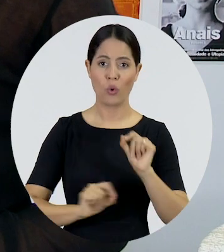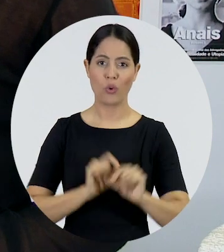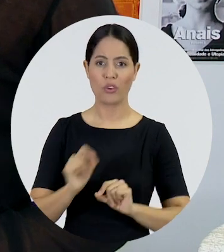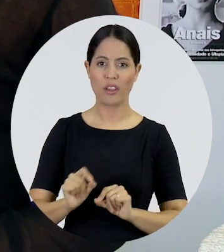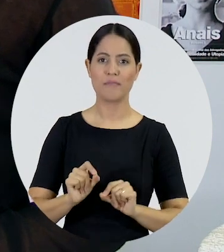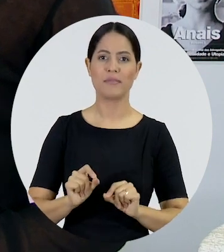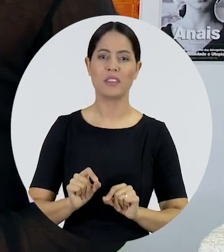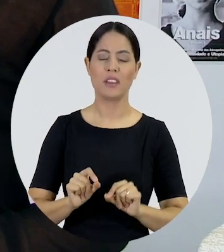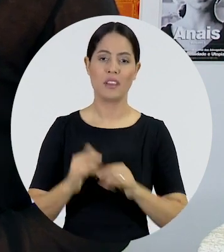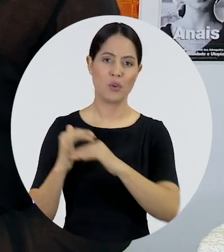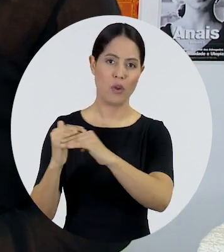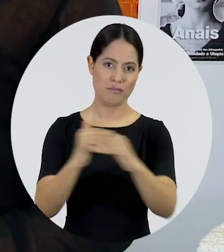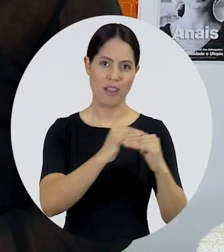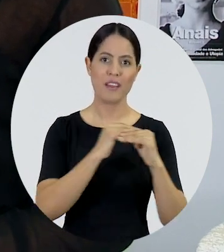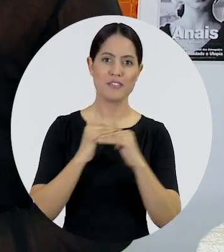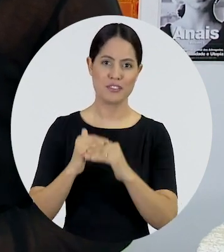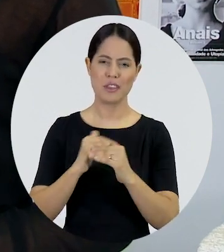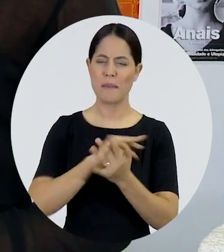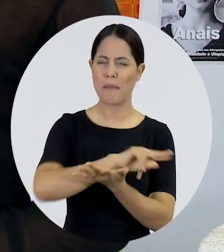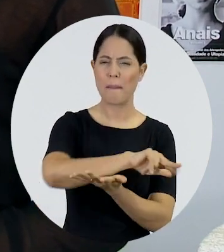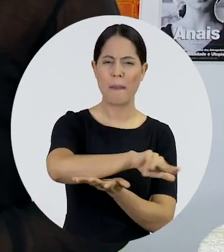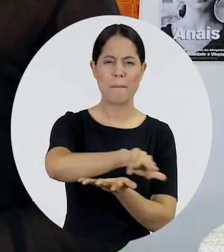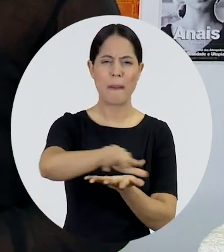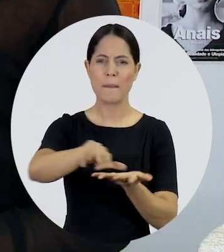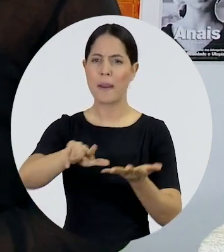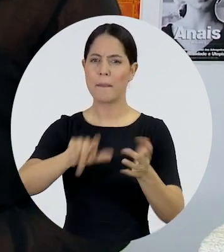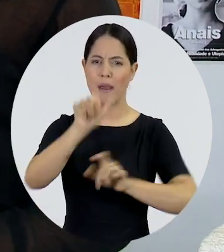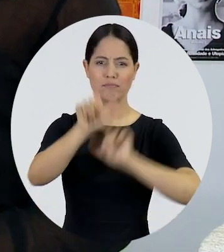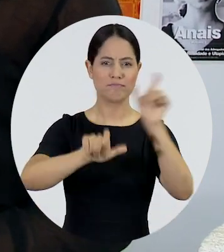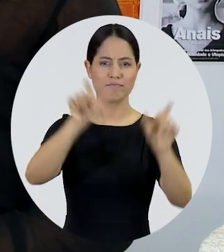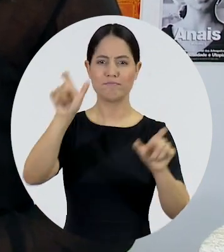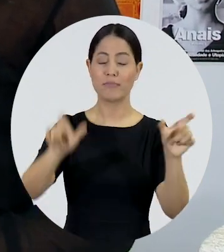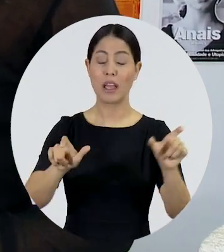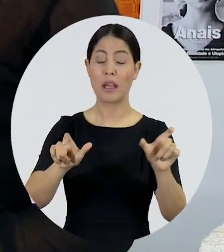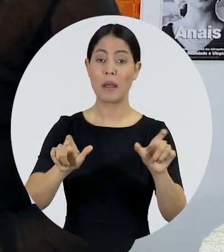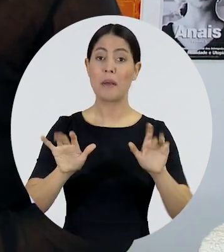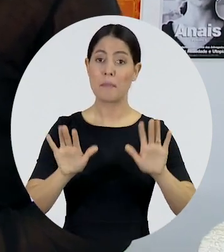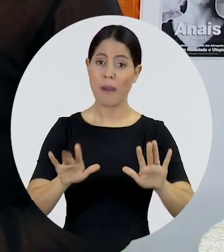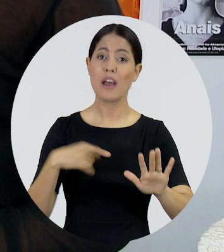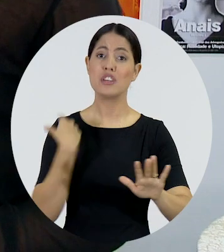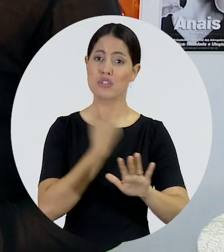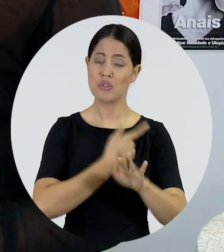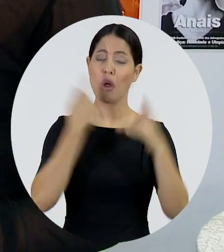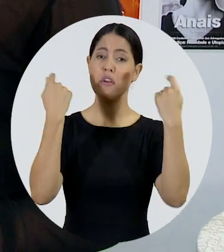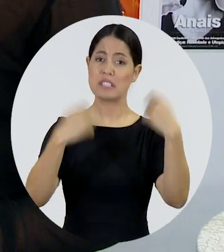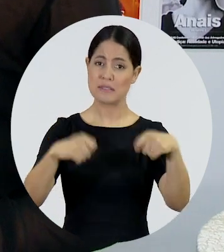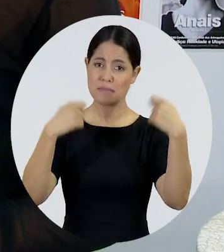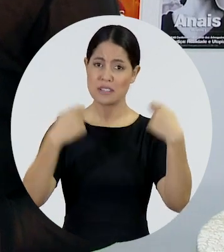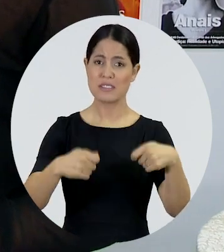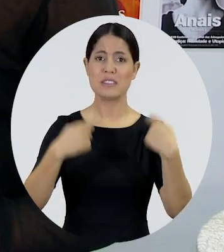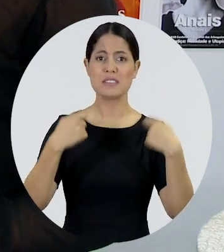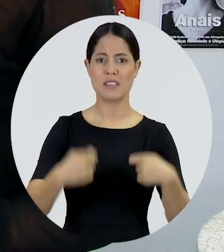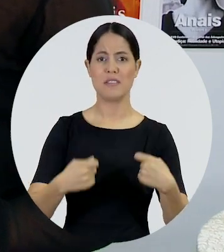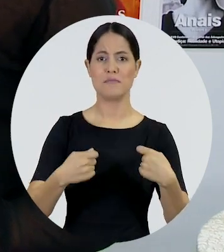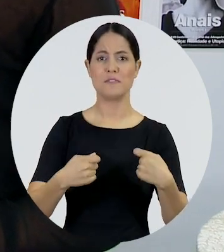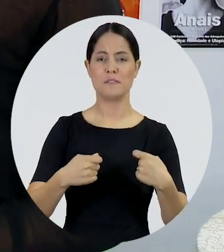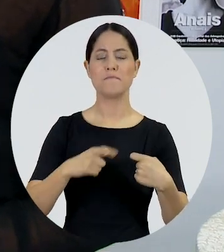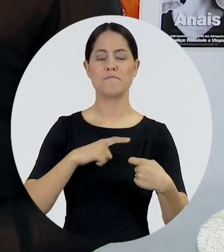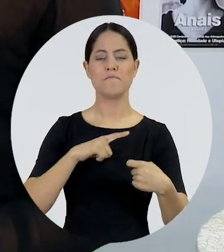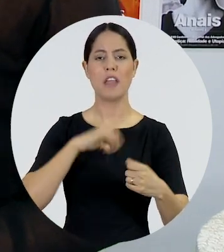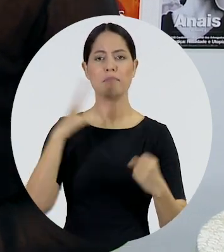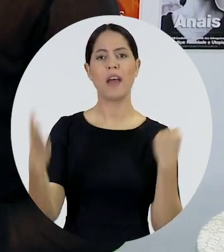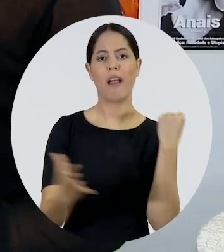Então, estamos enfrentando desafios muito graves, ao mesmo tempo que, claro, temos que reconhecer, temos pelo menos o reconhecimento